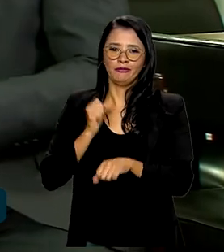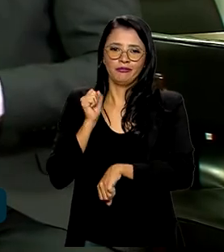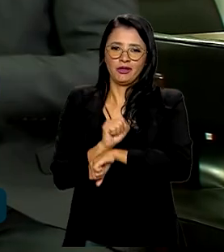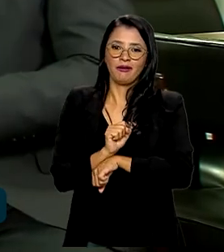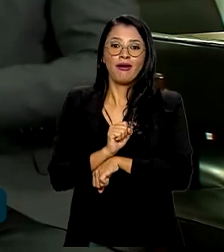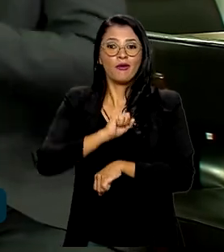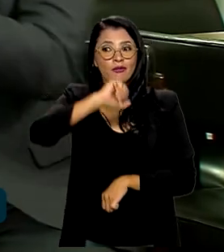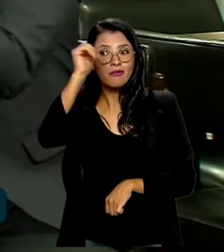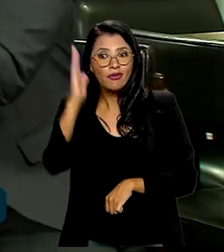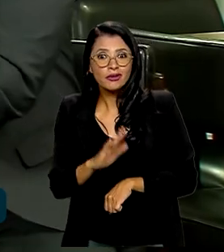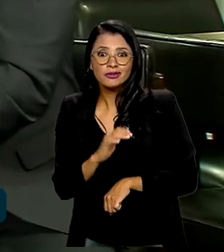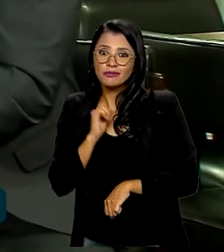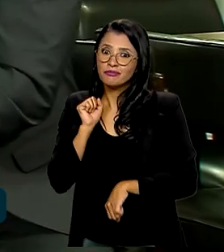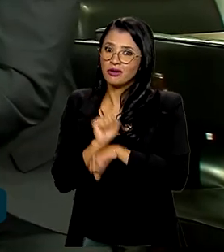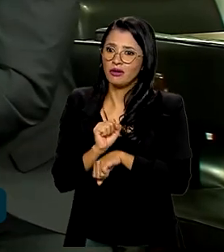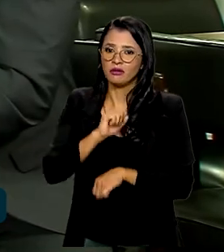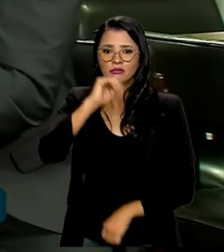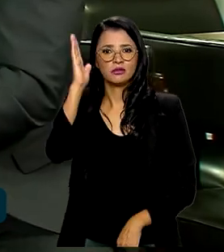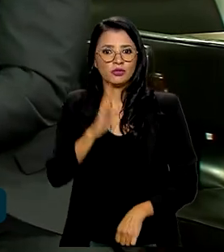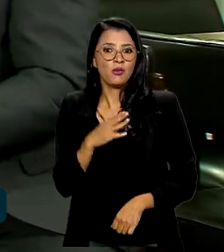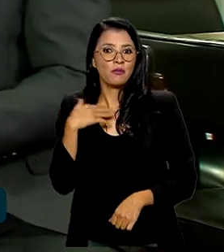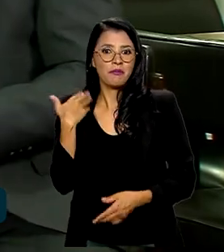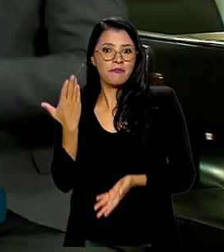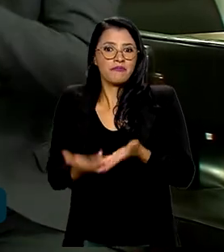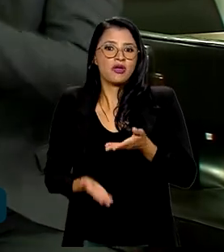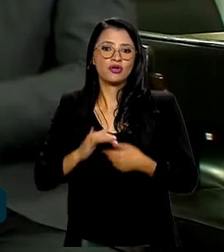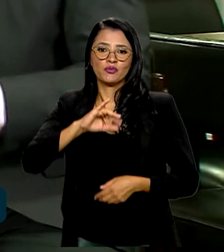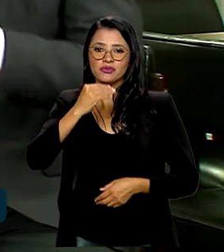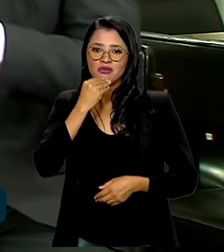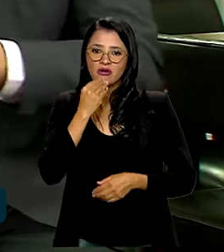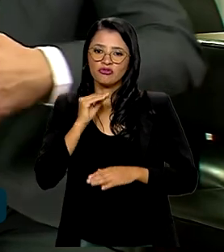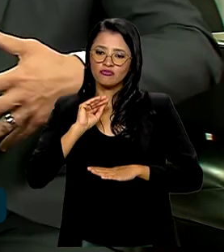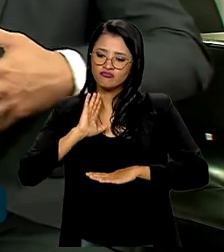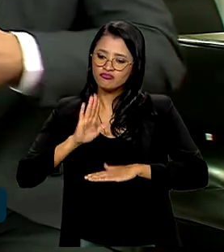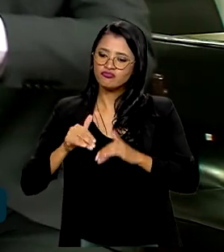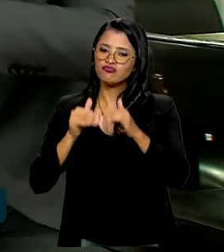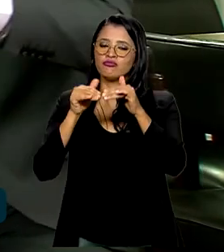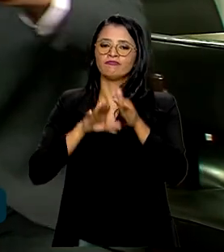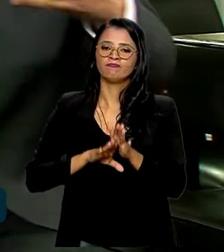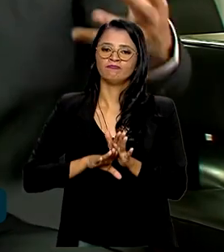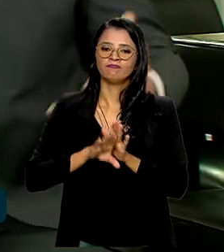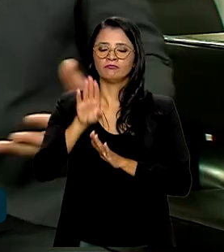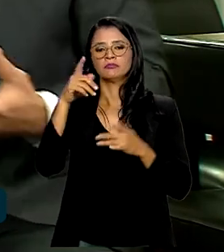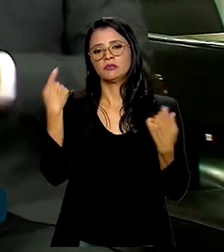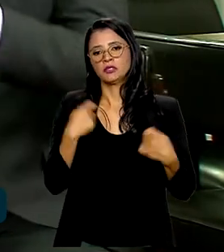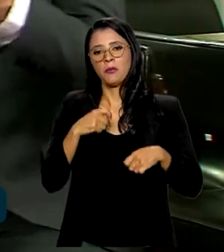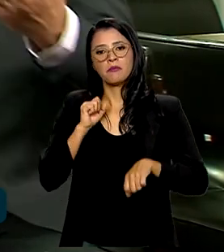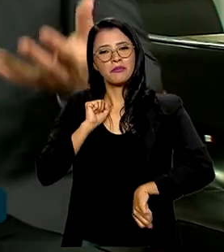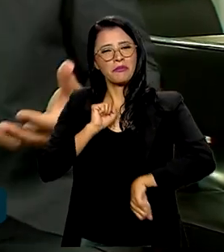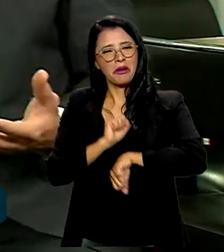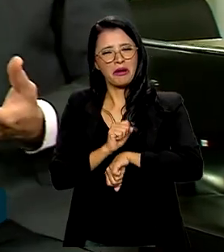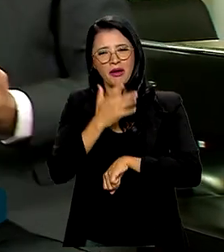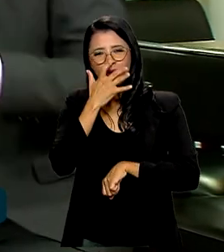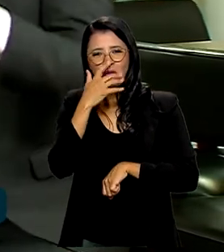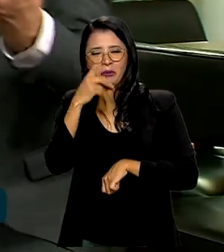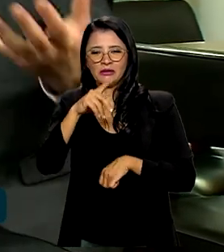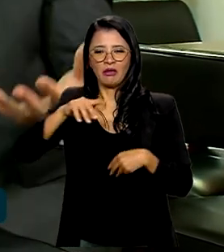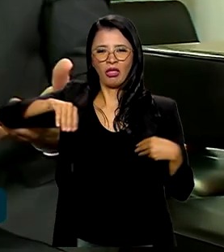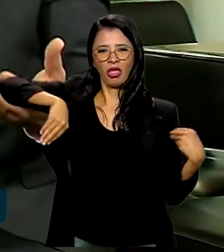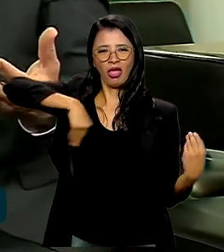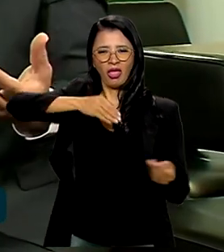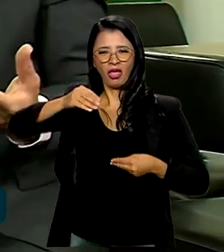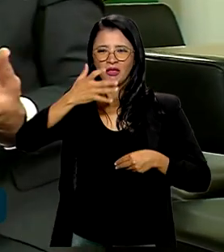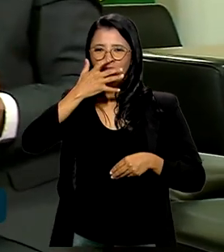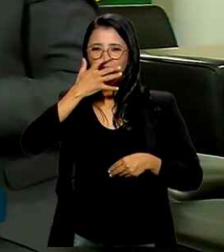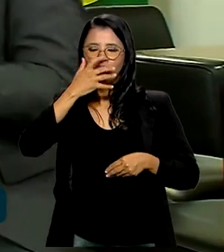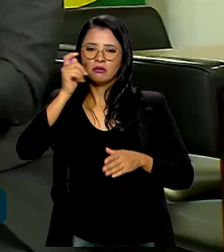empaca, o Brasil que perde a oportunidade de crescer mais. Temos que acabar com essa verdadeira balbúrdia tributária